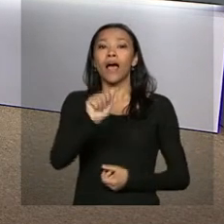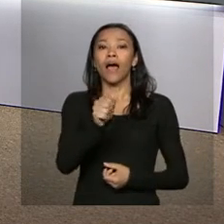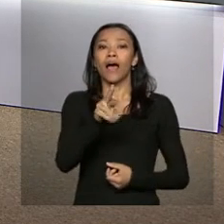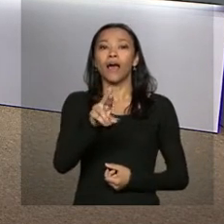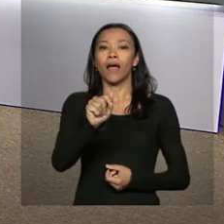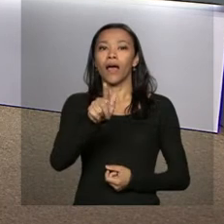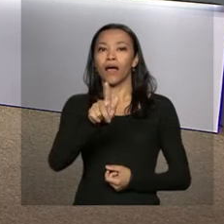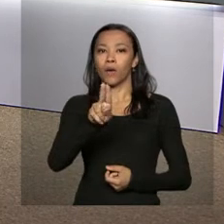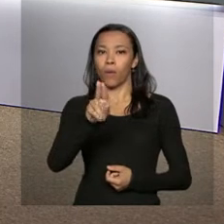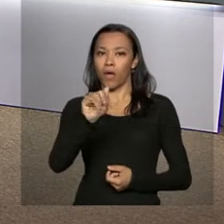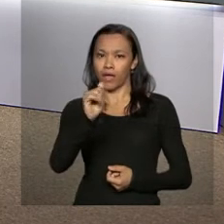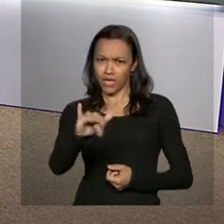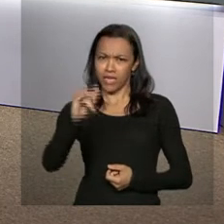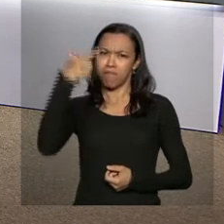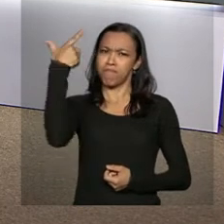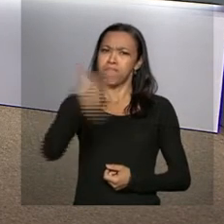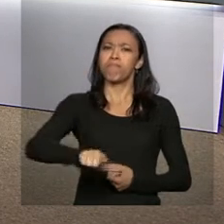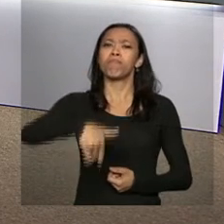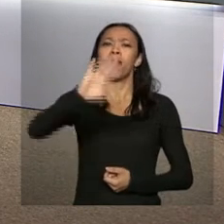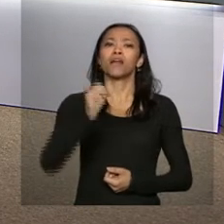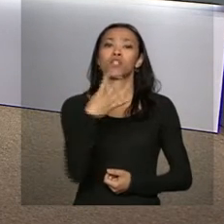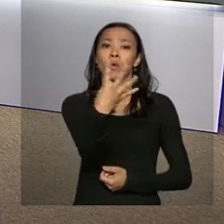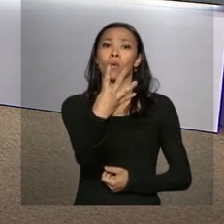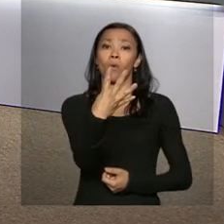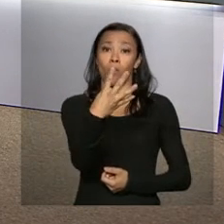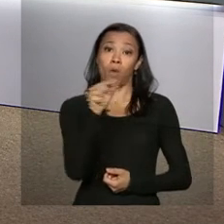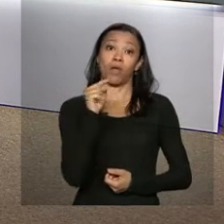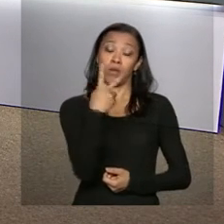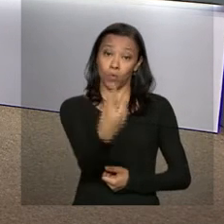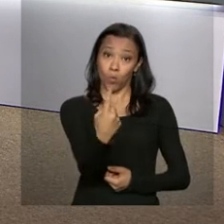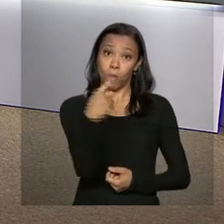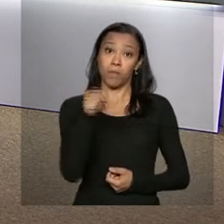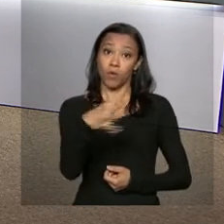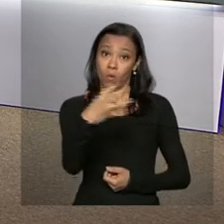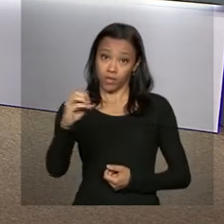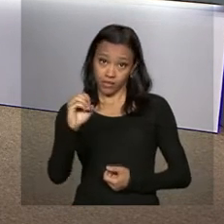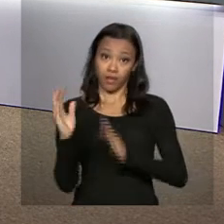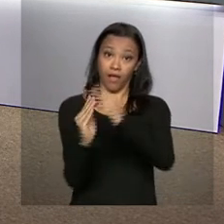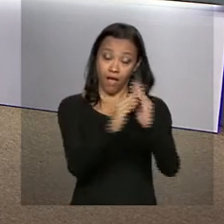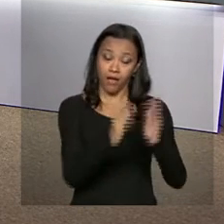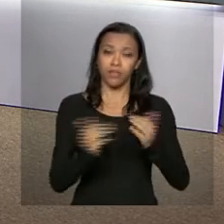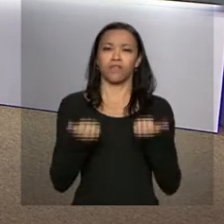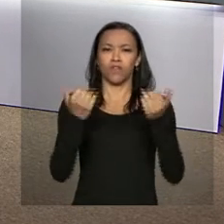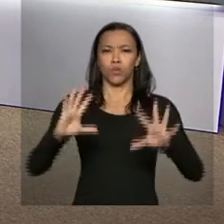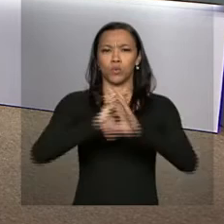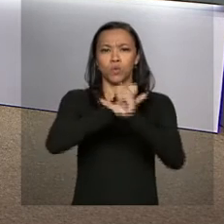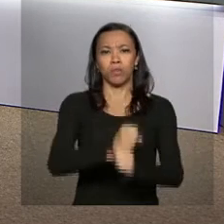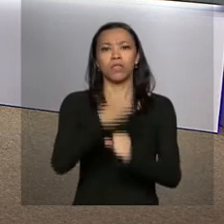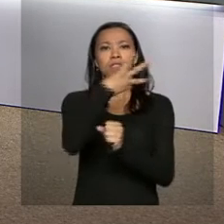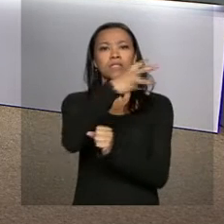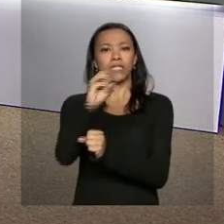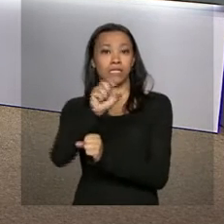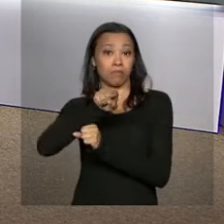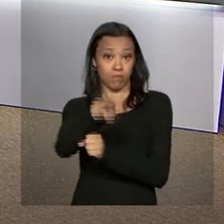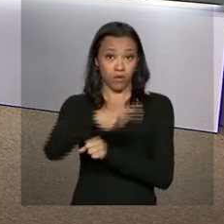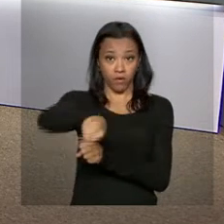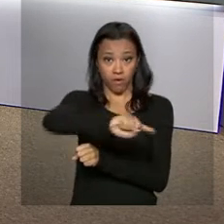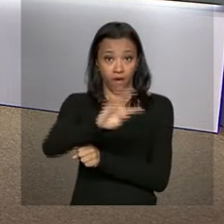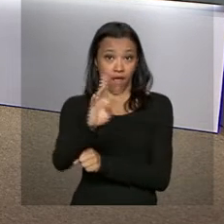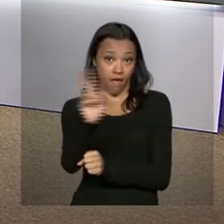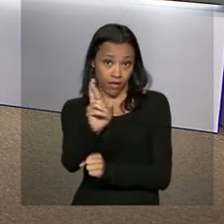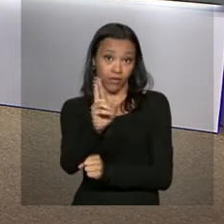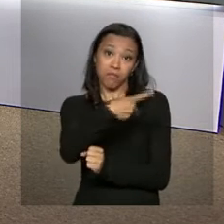entregues mais de 1.400 casas, um investimento de R 88,3 milhões. A presidenta Dilma